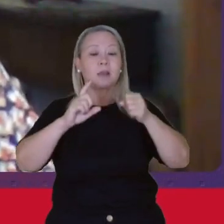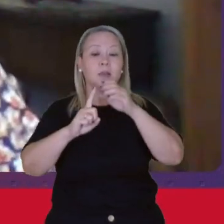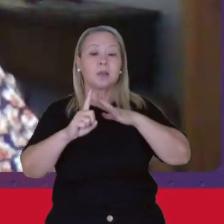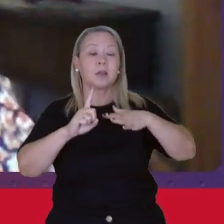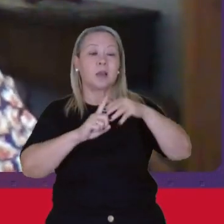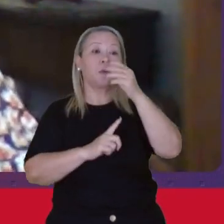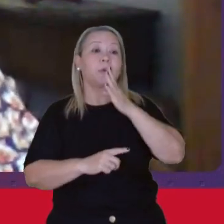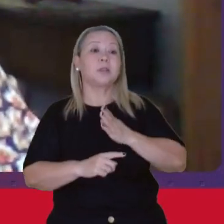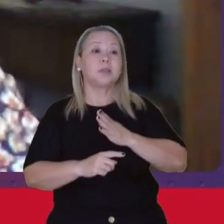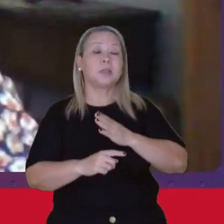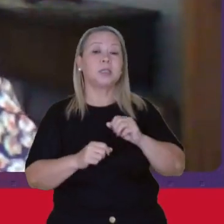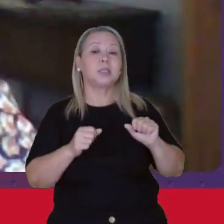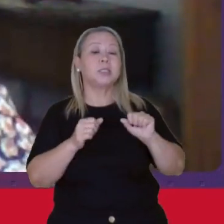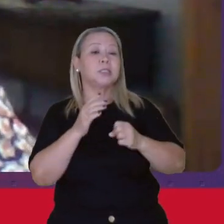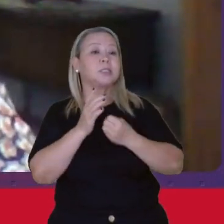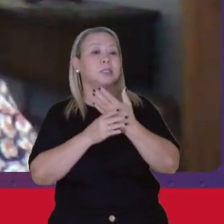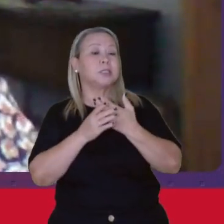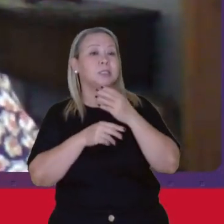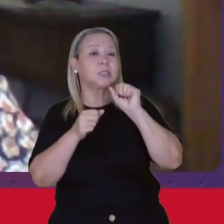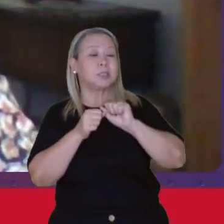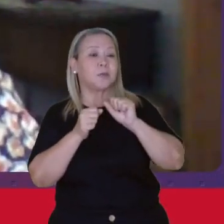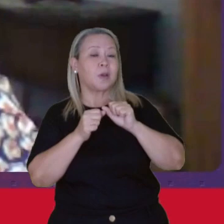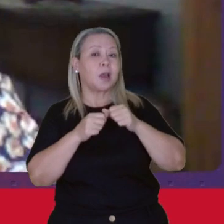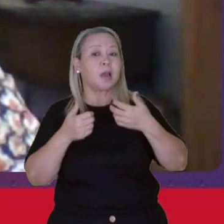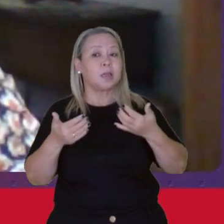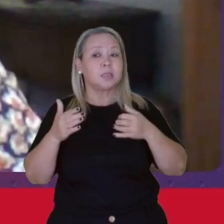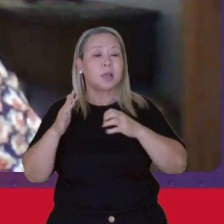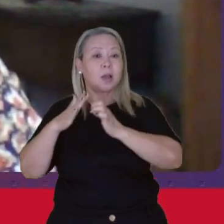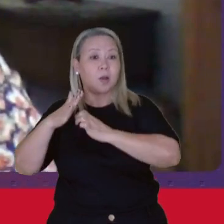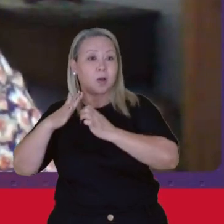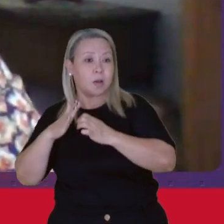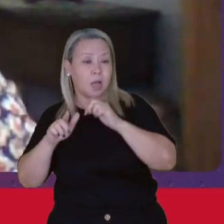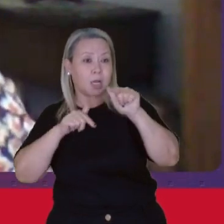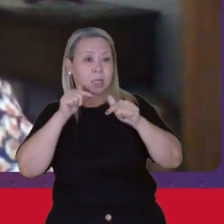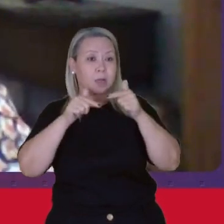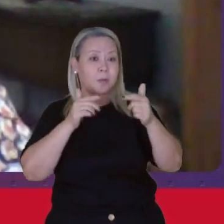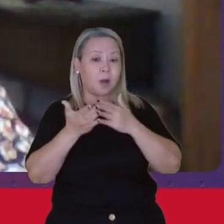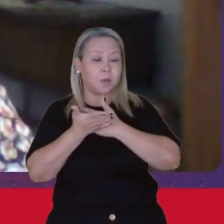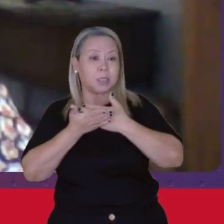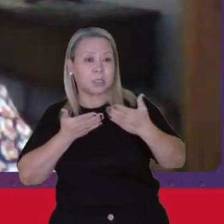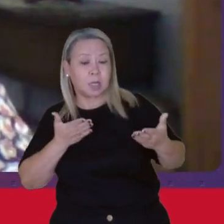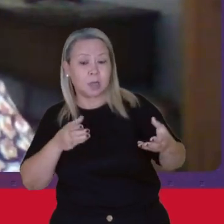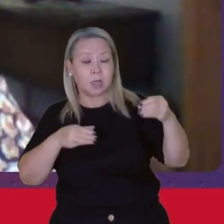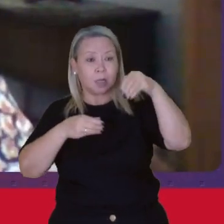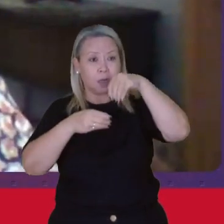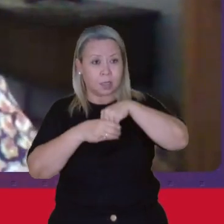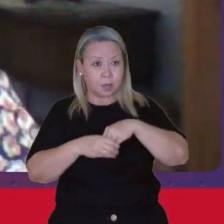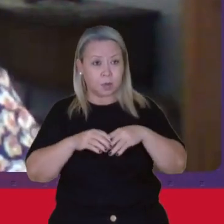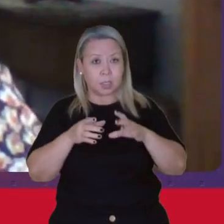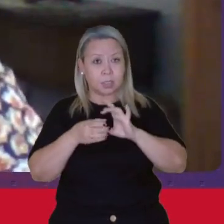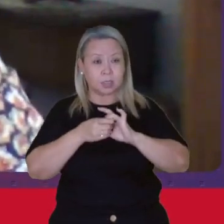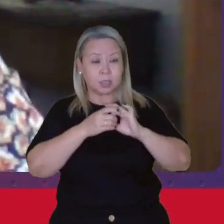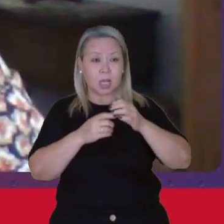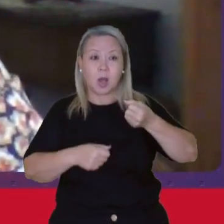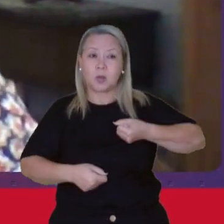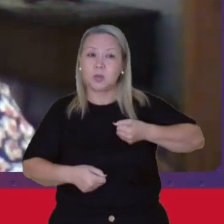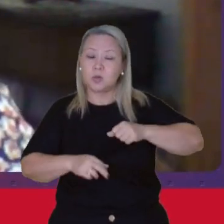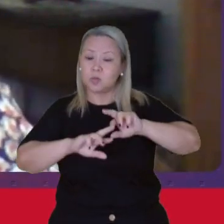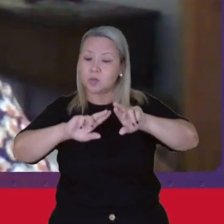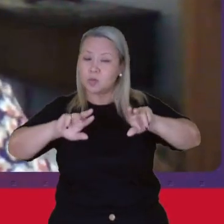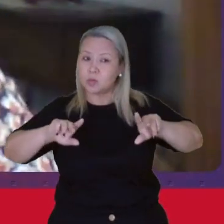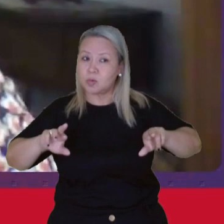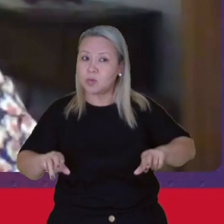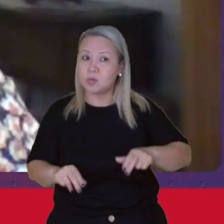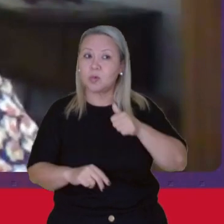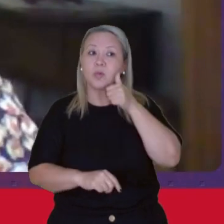constituiu, constituiu o mercado de trabalho A partir da incorporação de um número muito grande